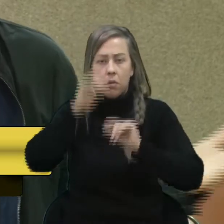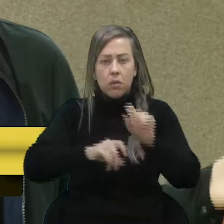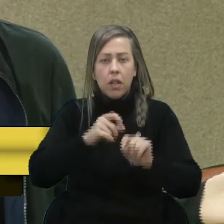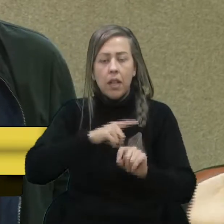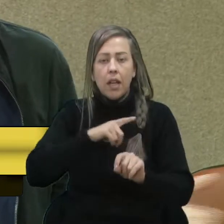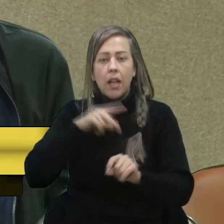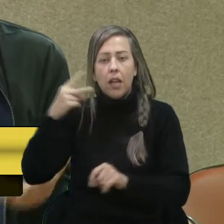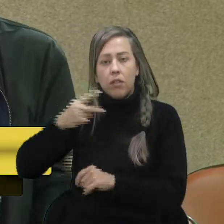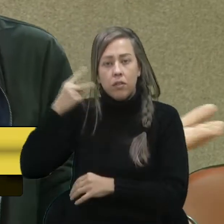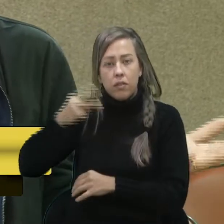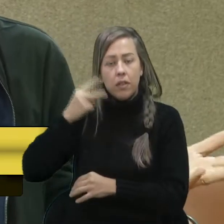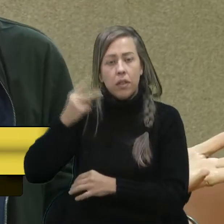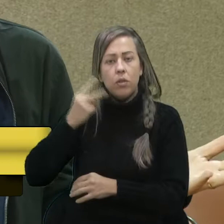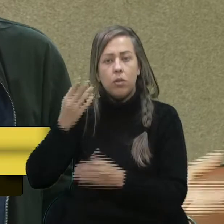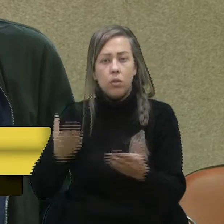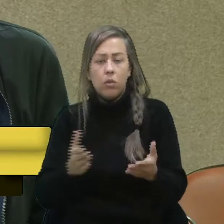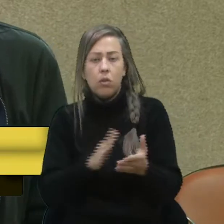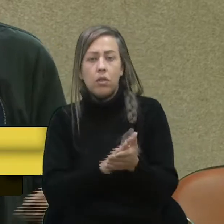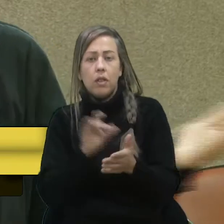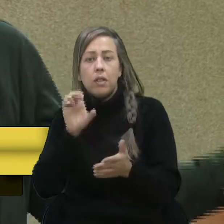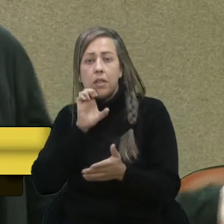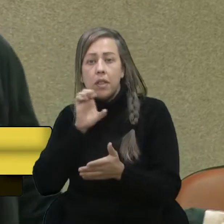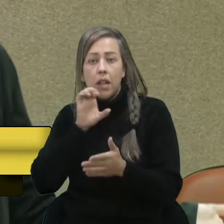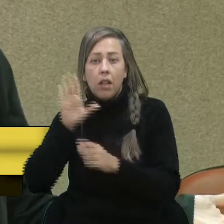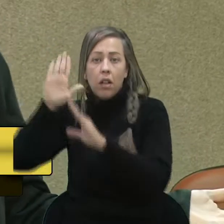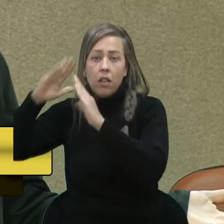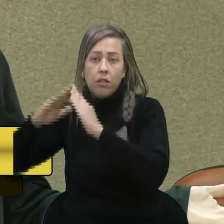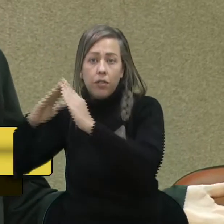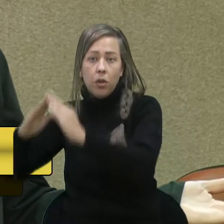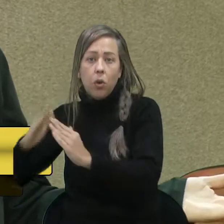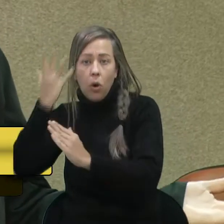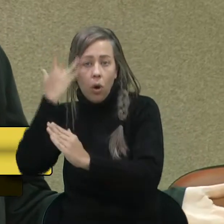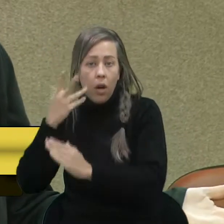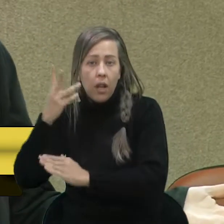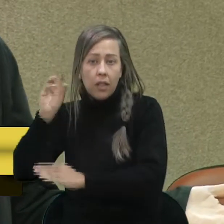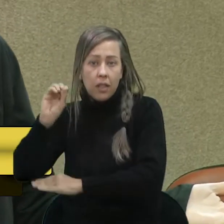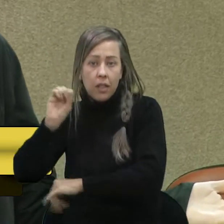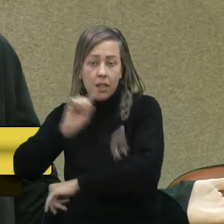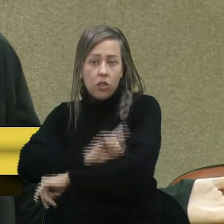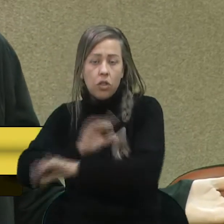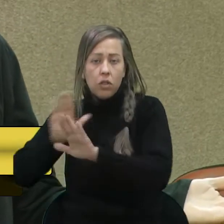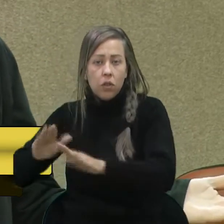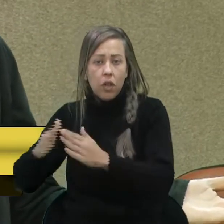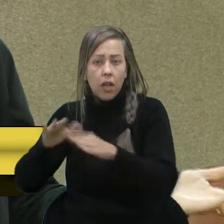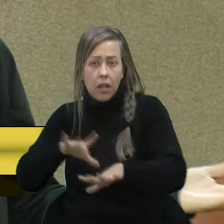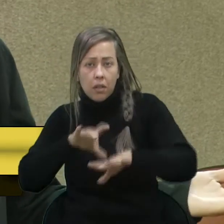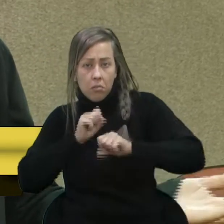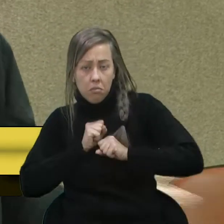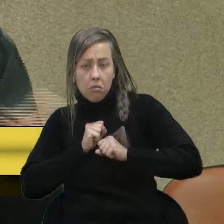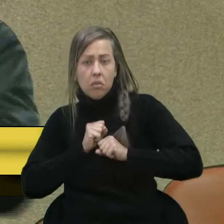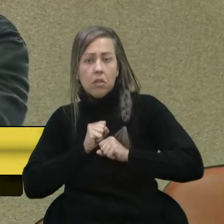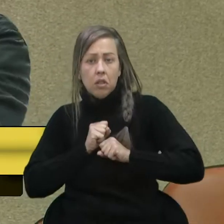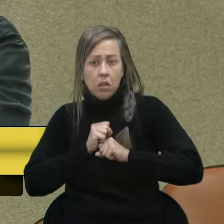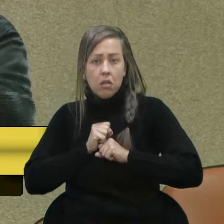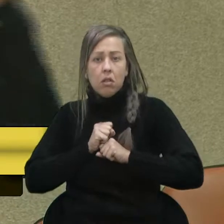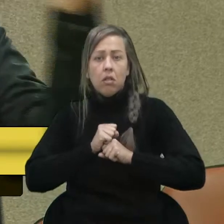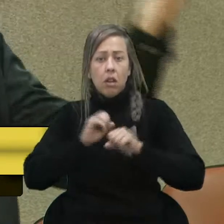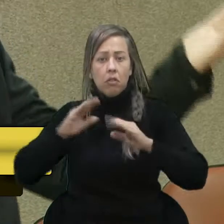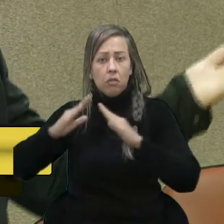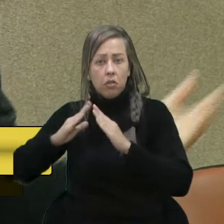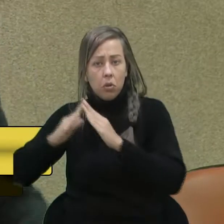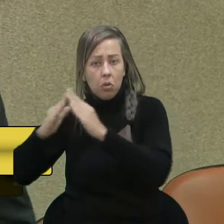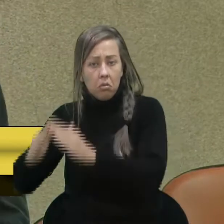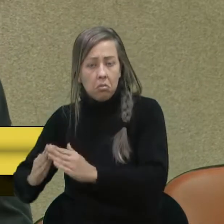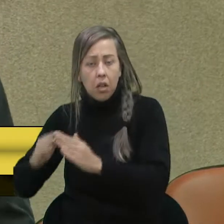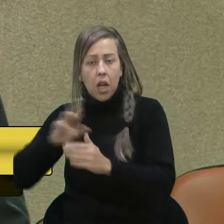tem vereador, a vereadora Estela, que ficou em casa durante 30 dias e se contaminou. Se contaminou, estava de resguardo, a gente